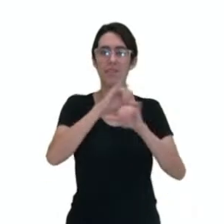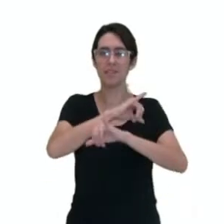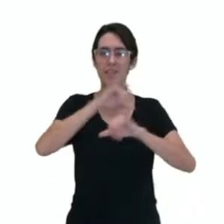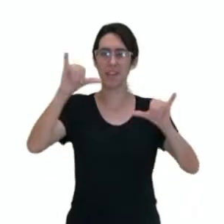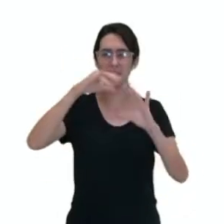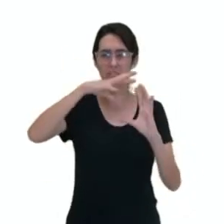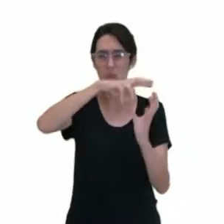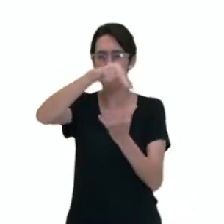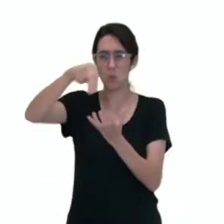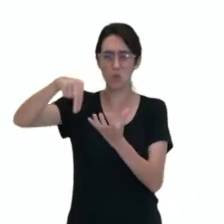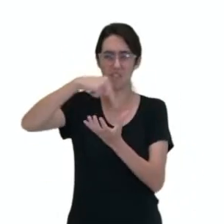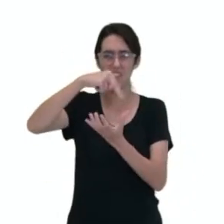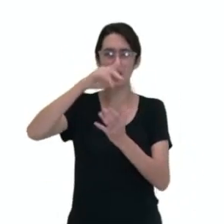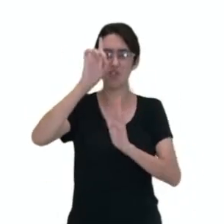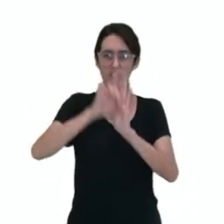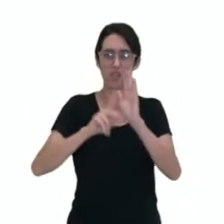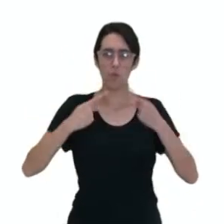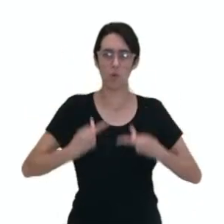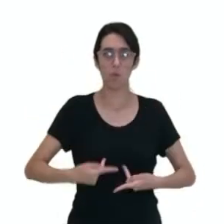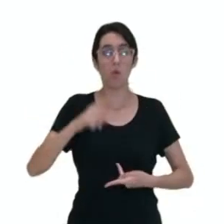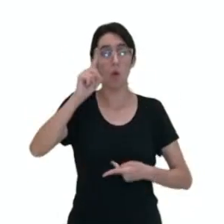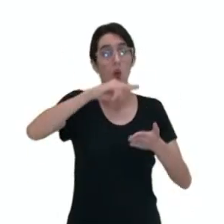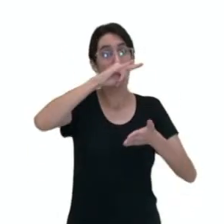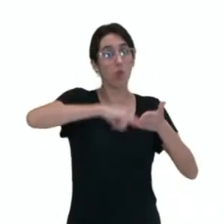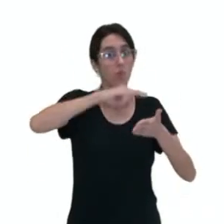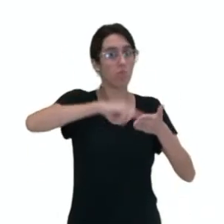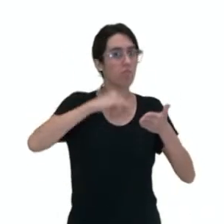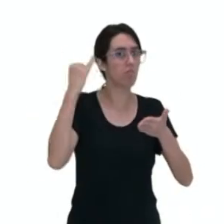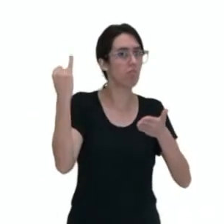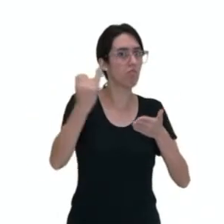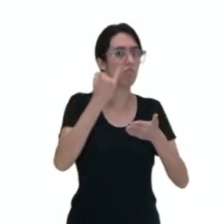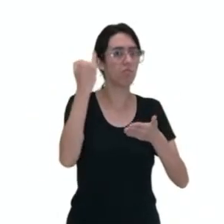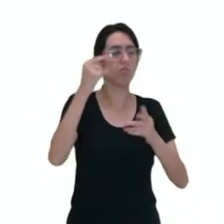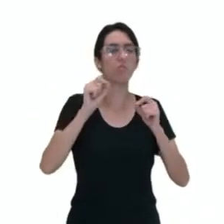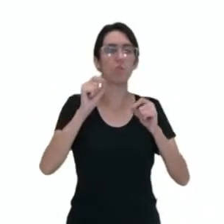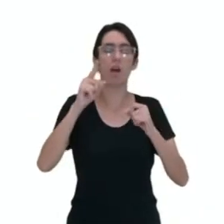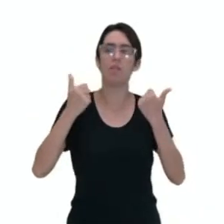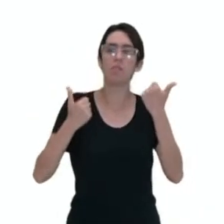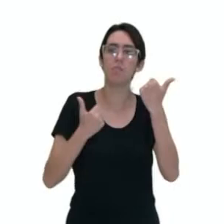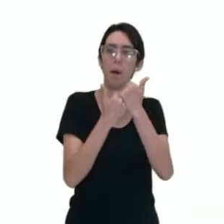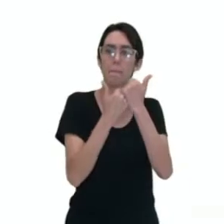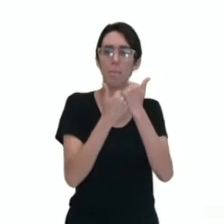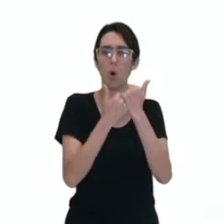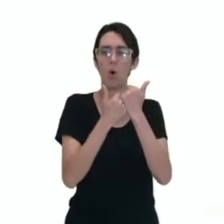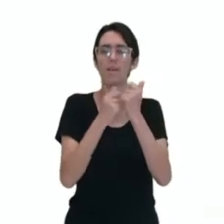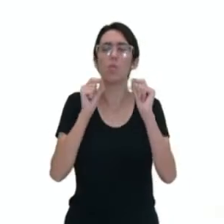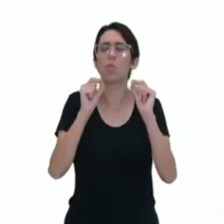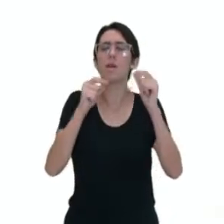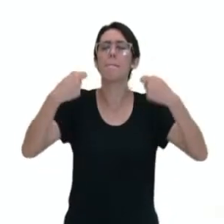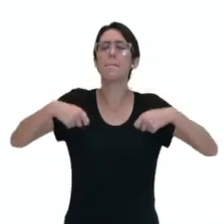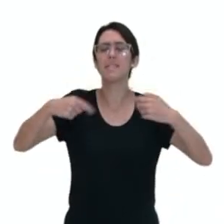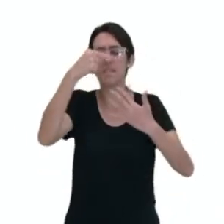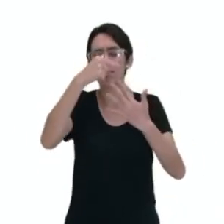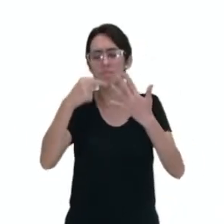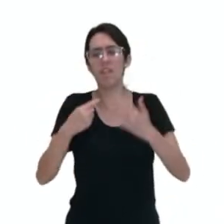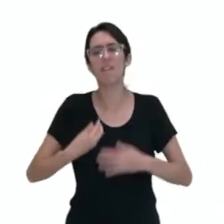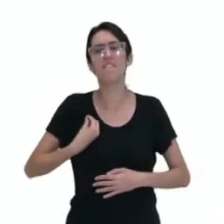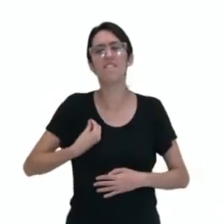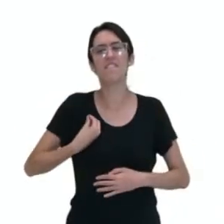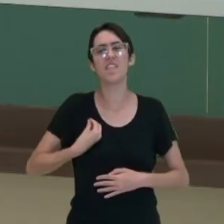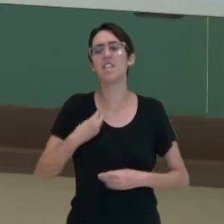Direitos Humanos é um documento muito importante que vai defender tudo aquilo que é necessário para